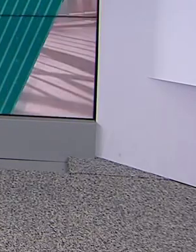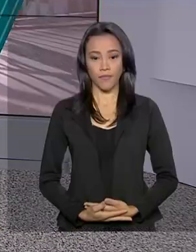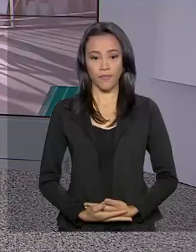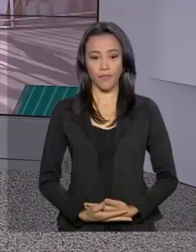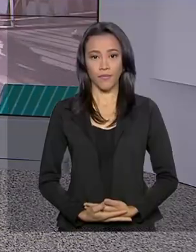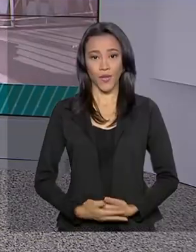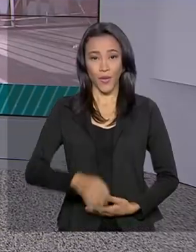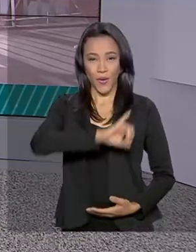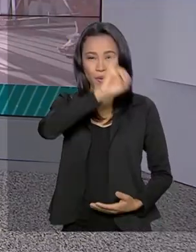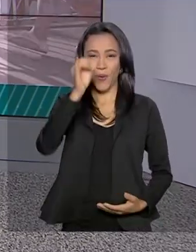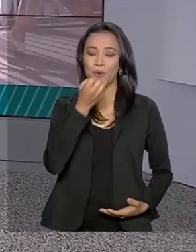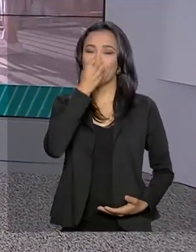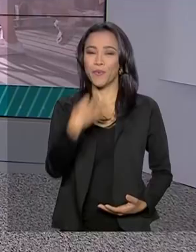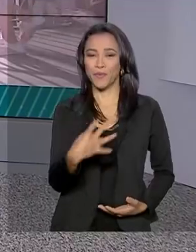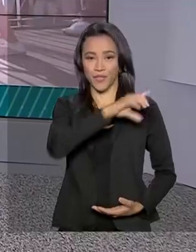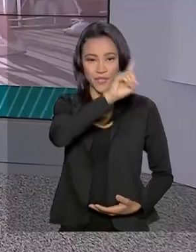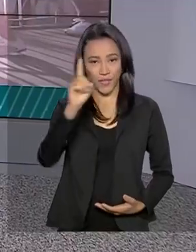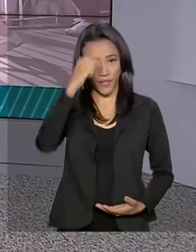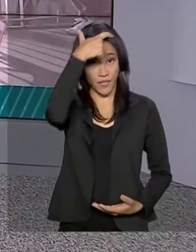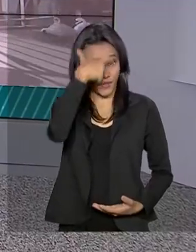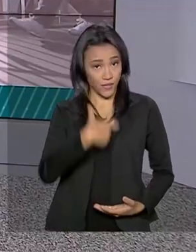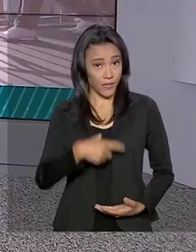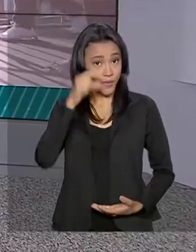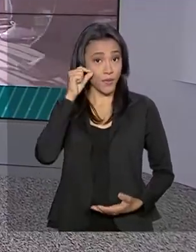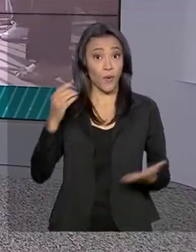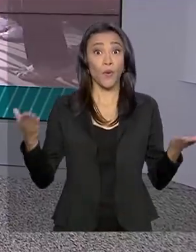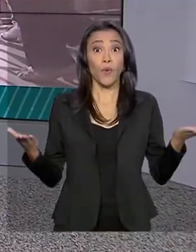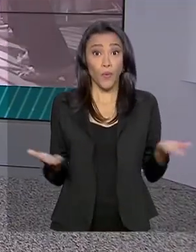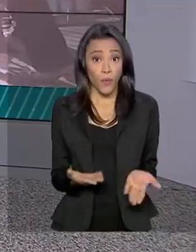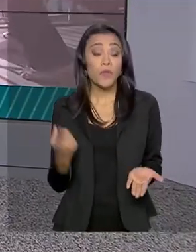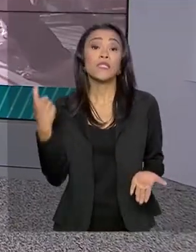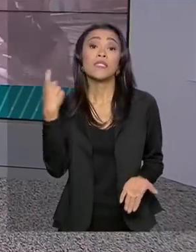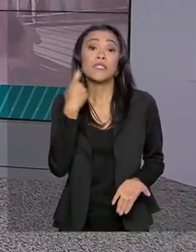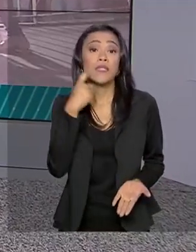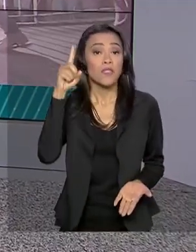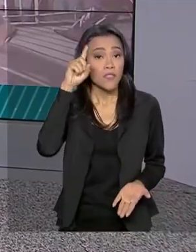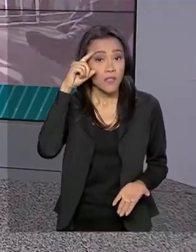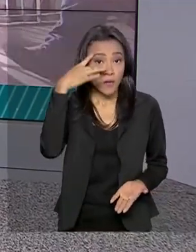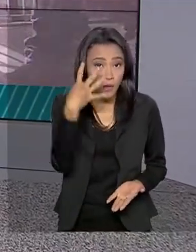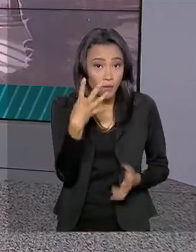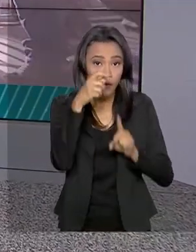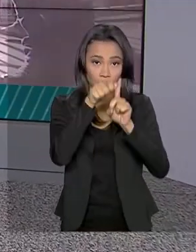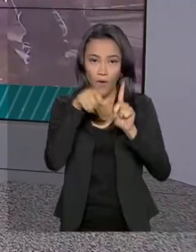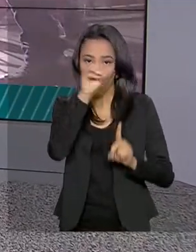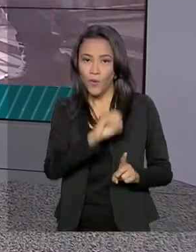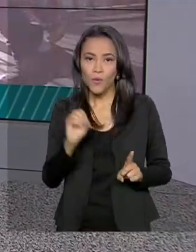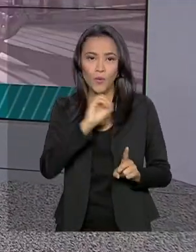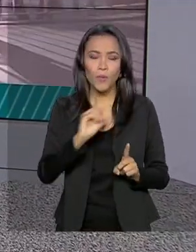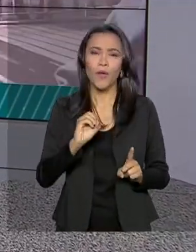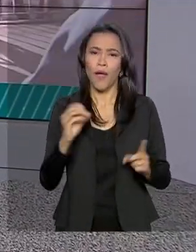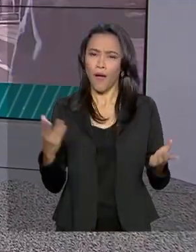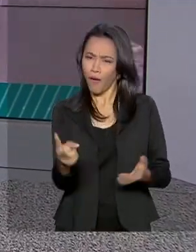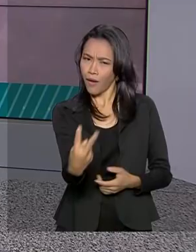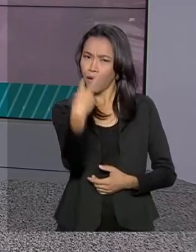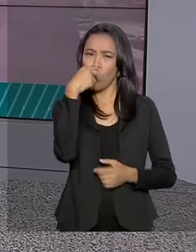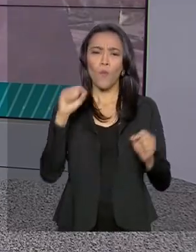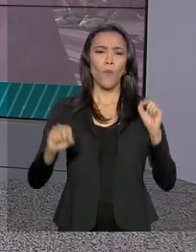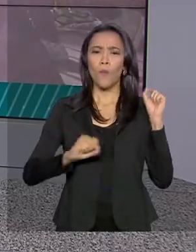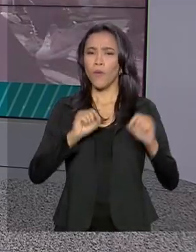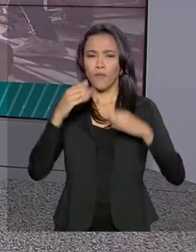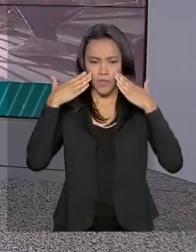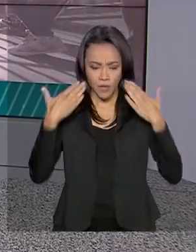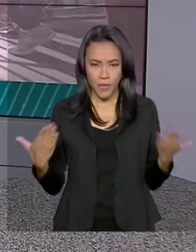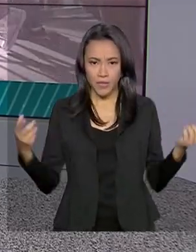Olá, bom dia para você, eu sou Mara Kenup e hoje é sexta-feira, 4 de outubro. Veja agora os destaques desta